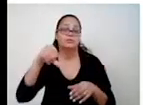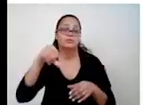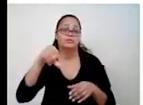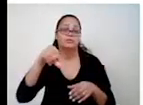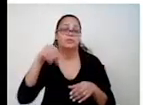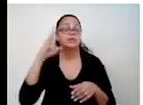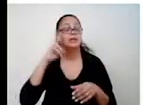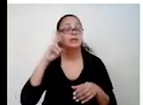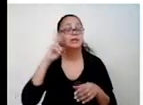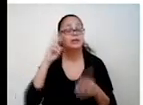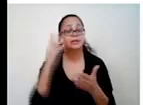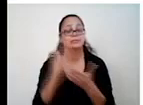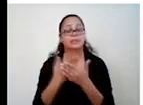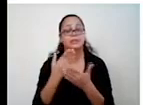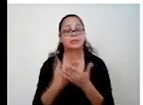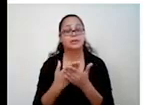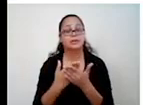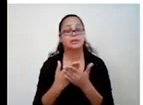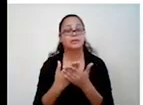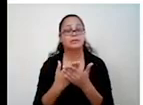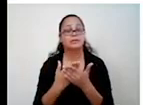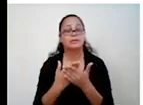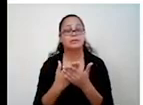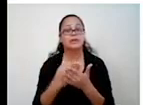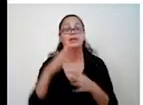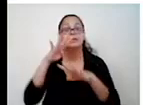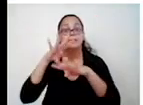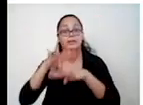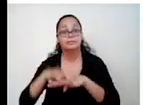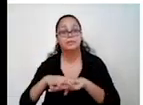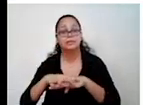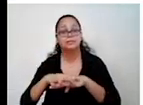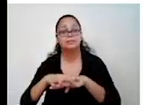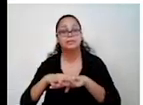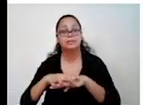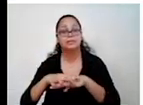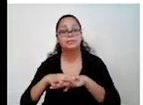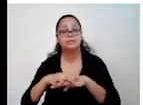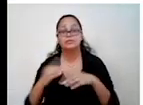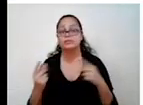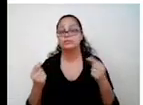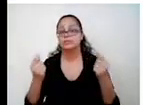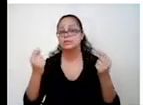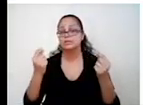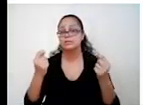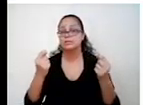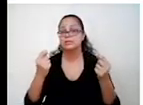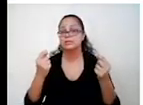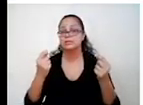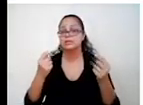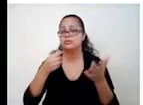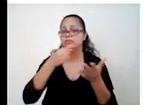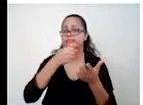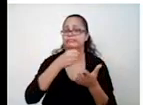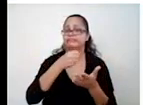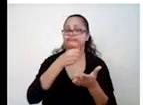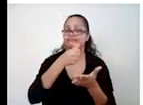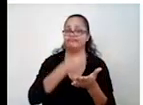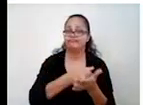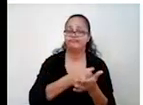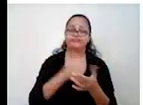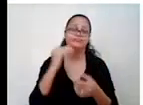Lembra da aula da matemática financeira? Quando a está devendo no banco, é o cheque especial.